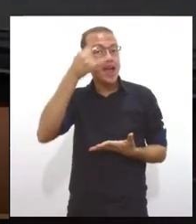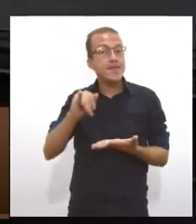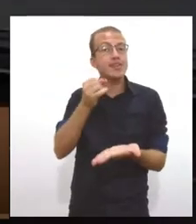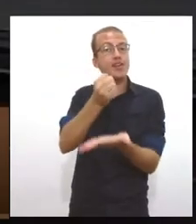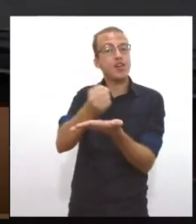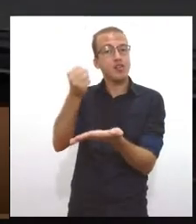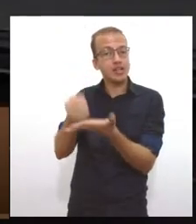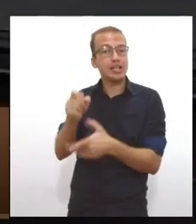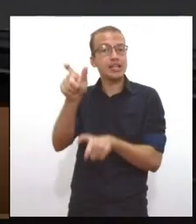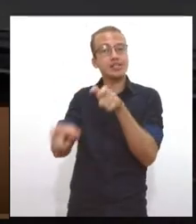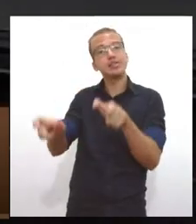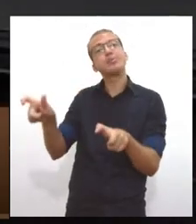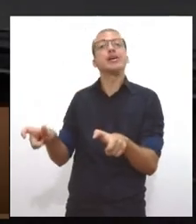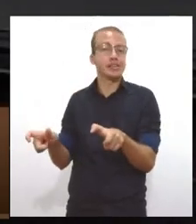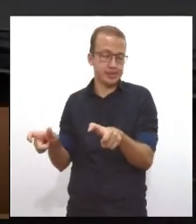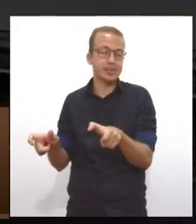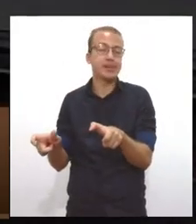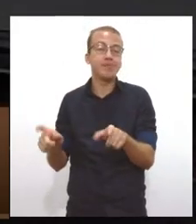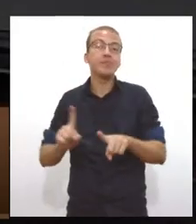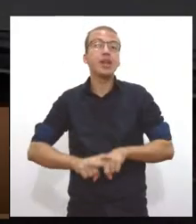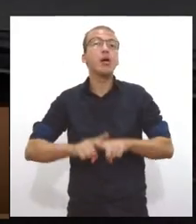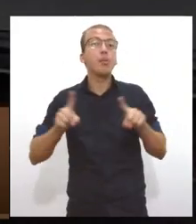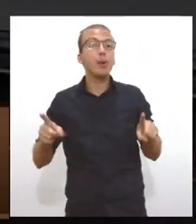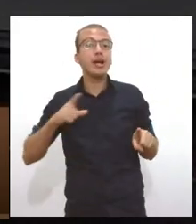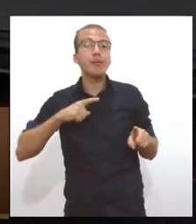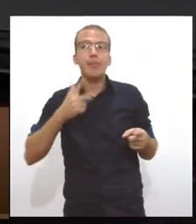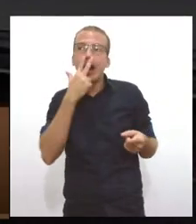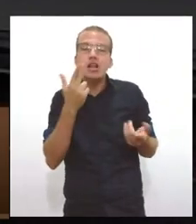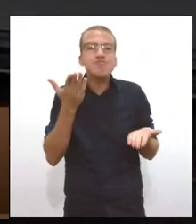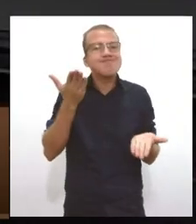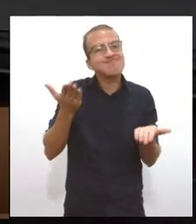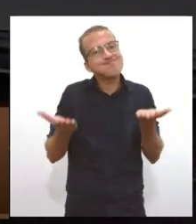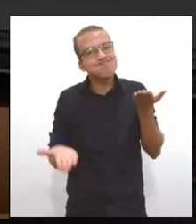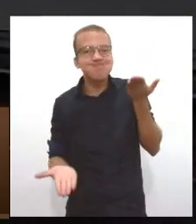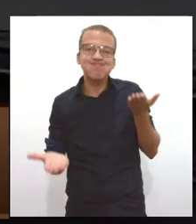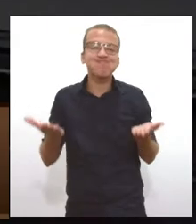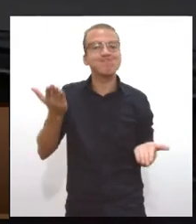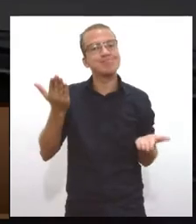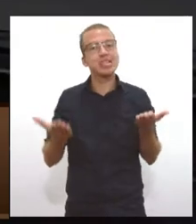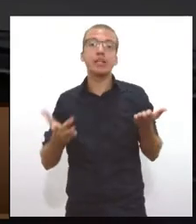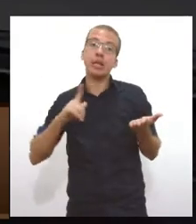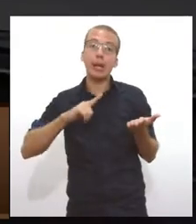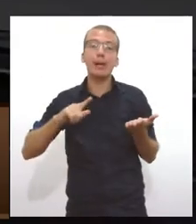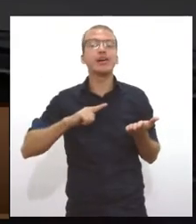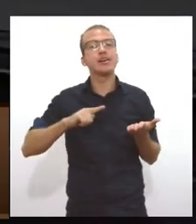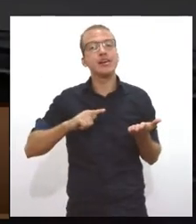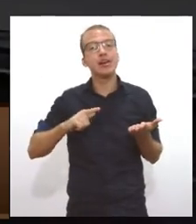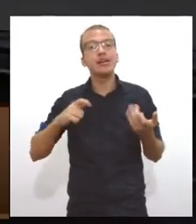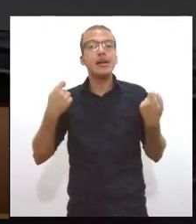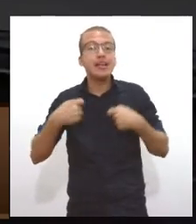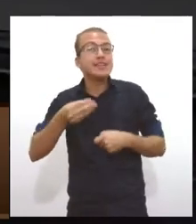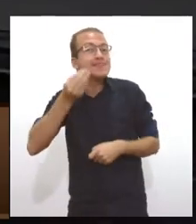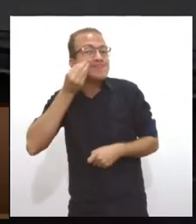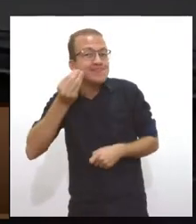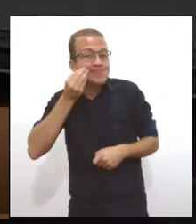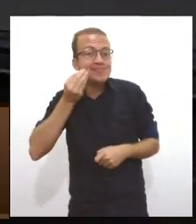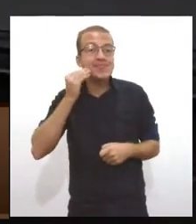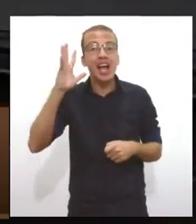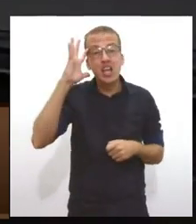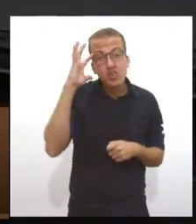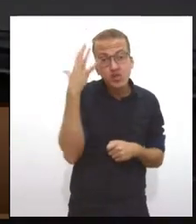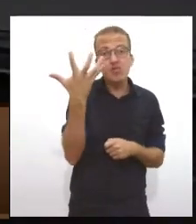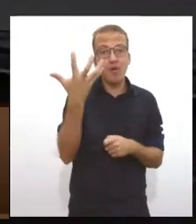Mas a gente está encontrando aí um desequilíbrio, tentando resolver problemas complexos, com soluções muito simples.